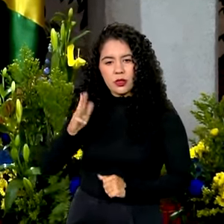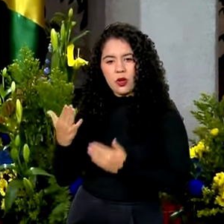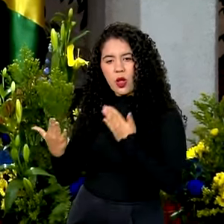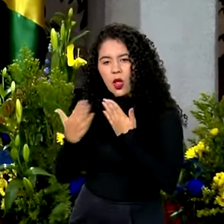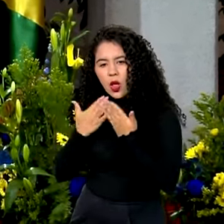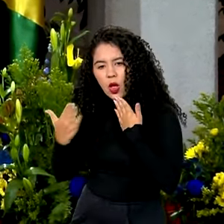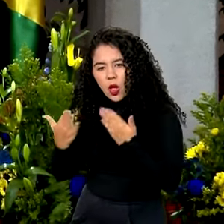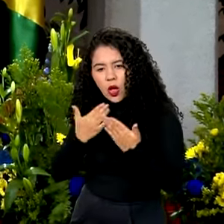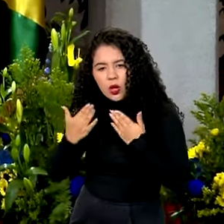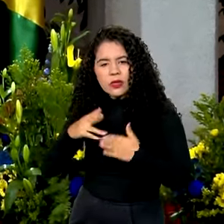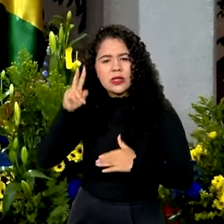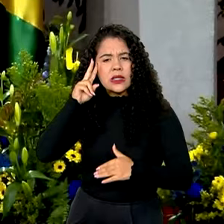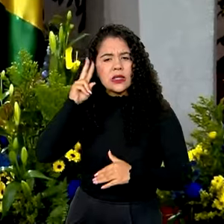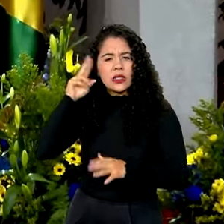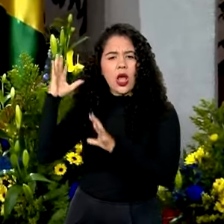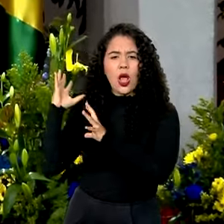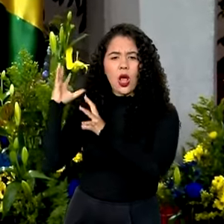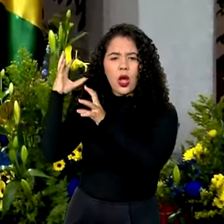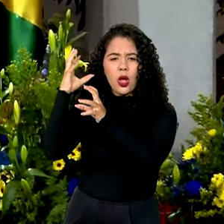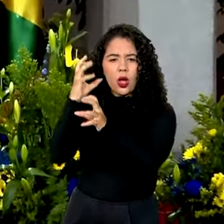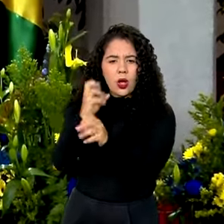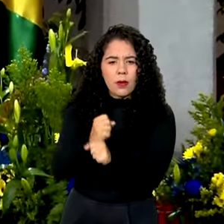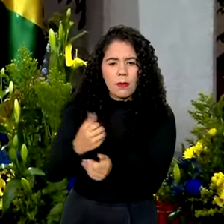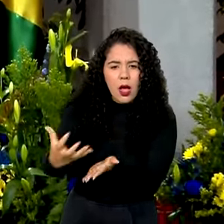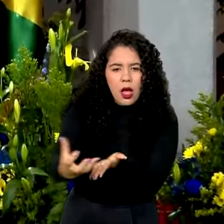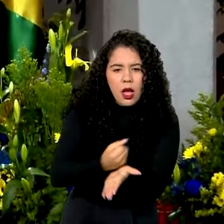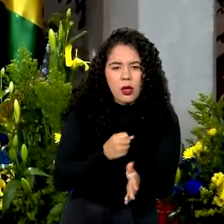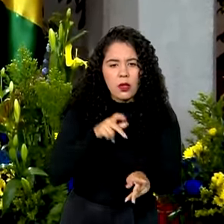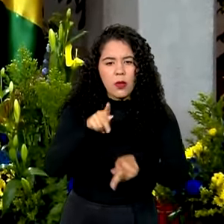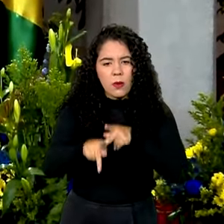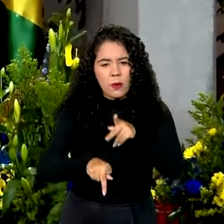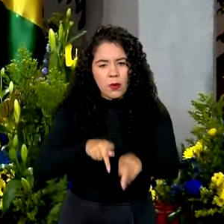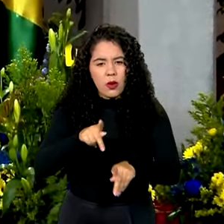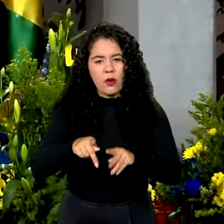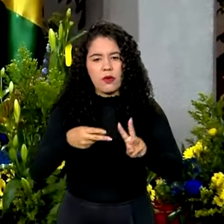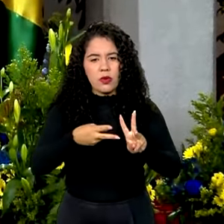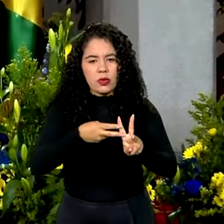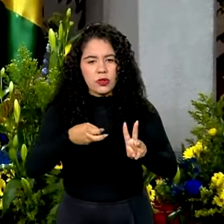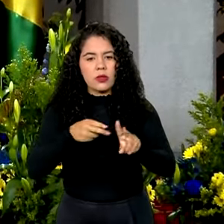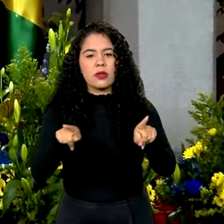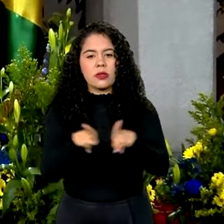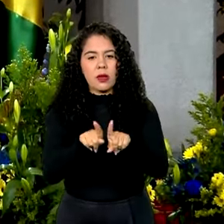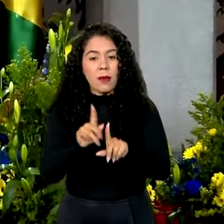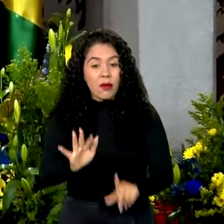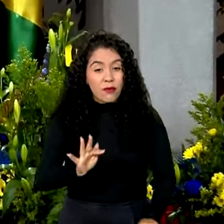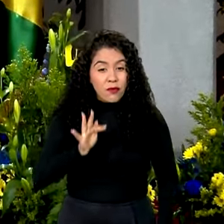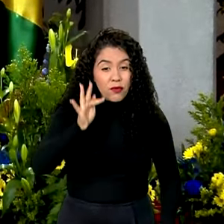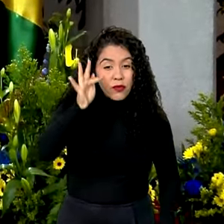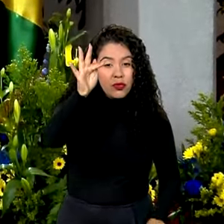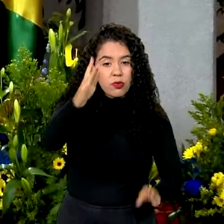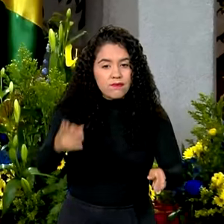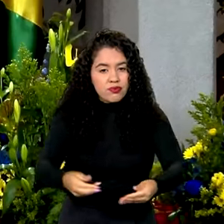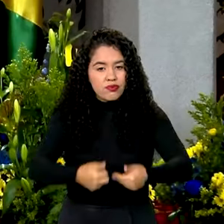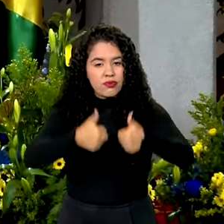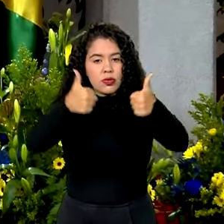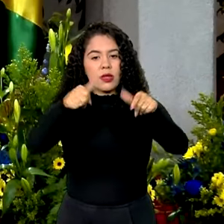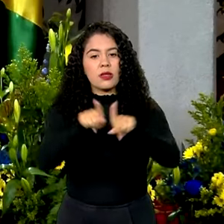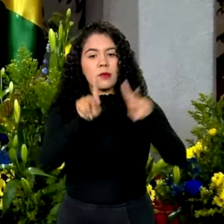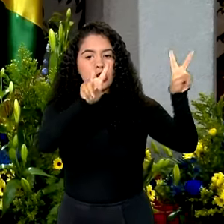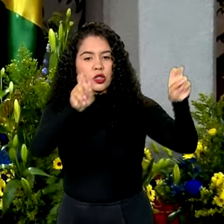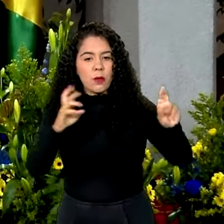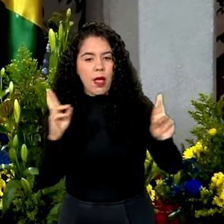da amizade recíproca de nossos povos, mas, sobre todo, de futuro. Respecto à relação